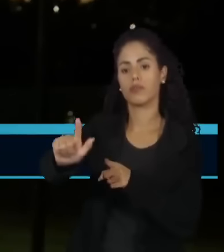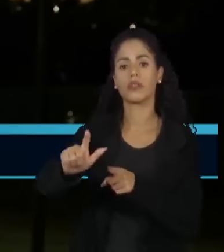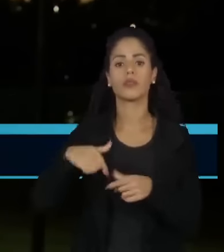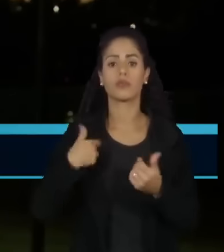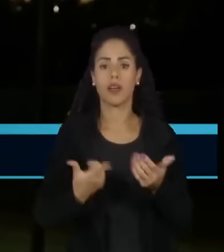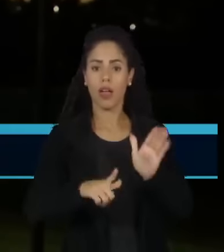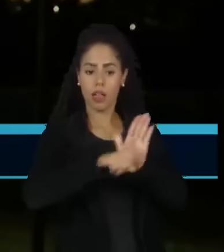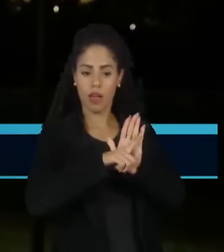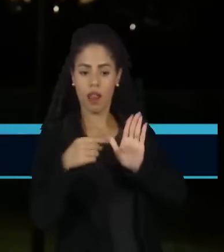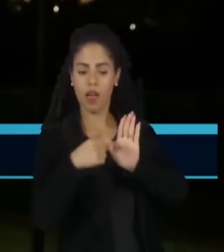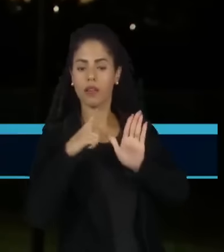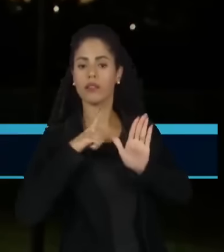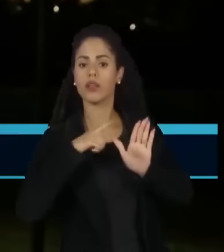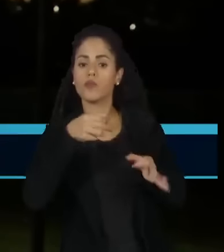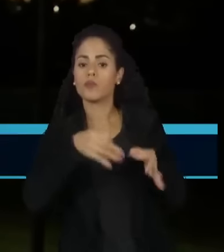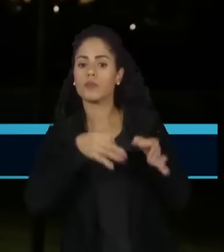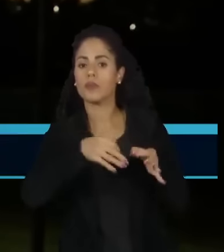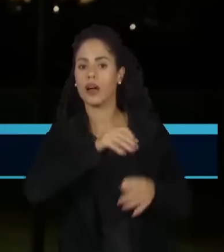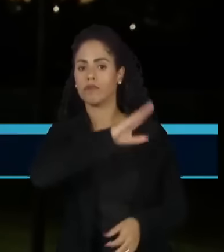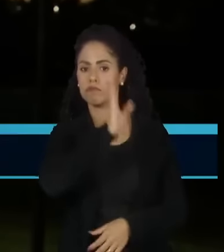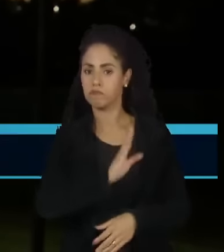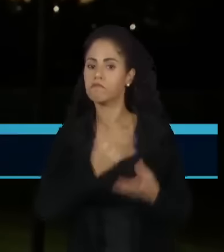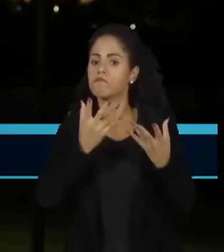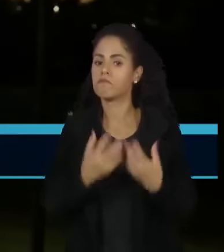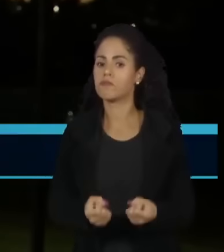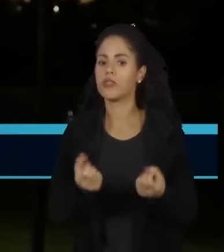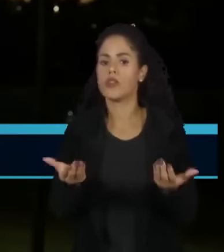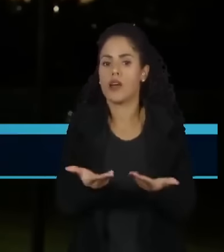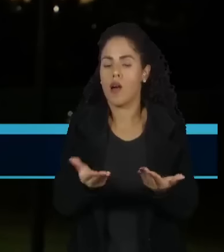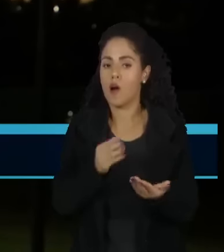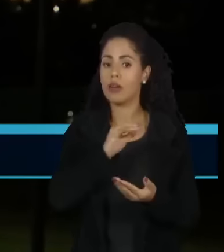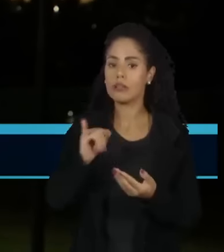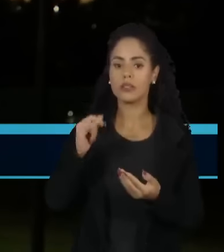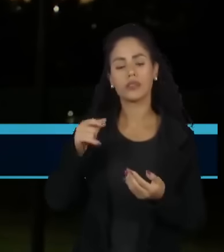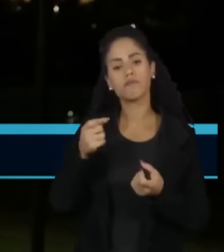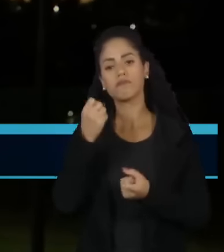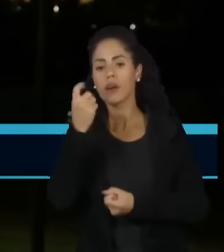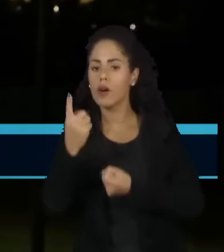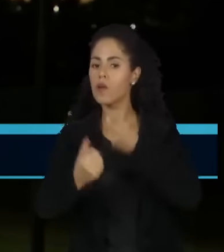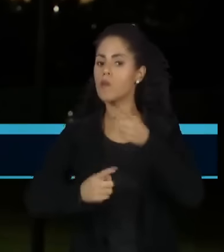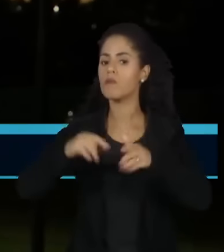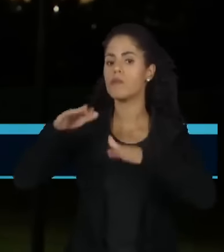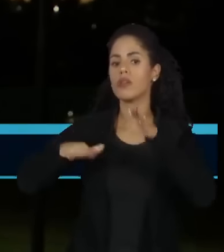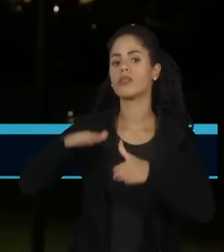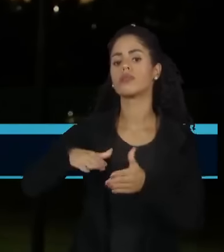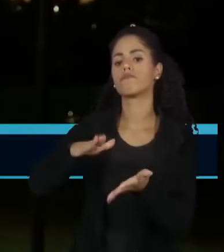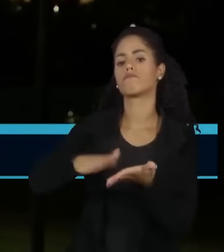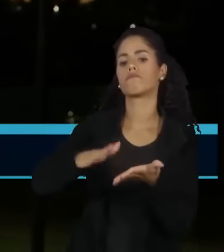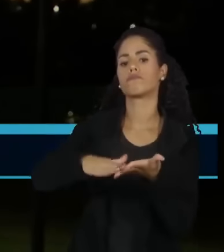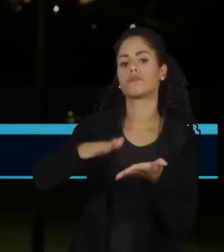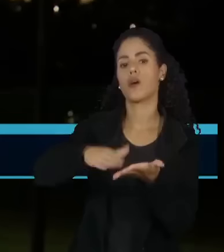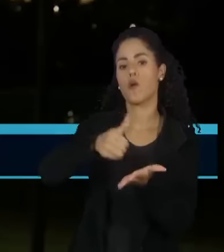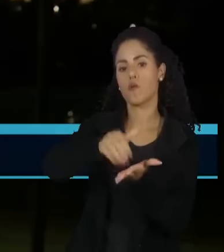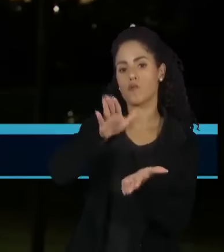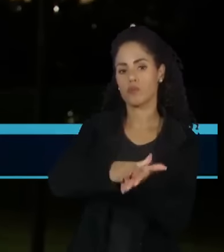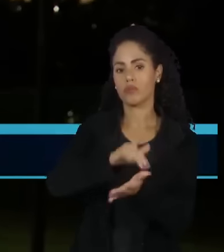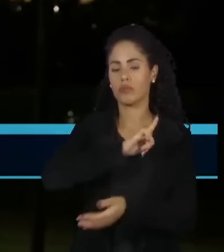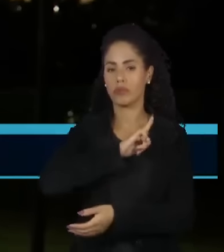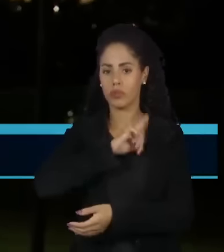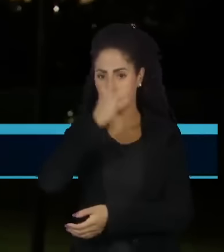em lei, a Justiça brasileira tem aceitado, em casos excepcionais, aplicá-la contra os chamados